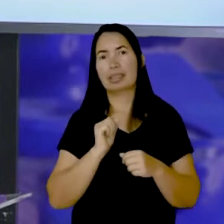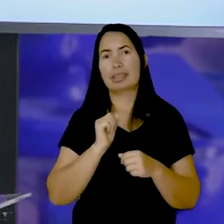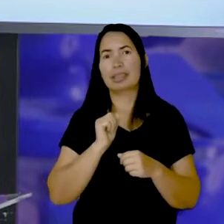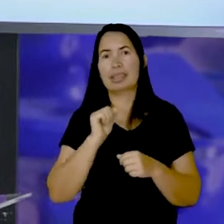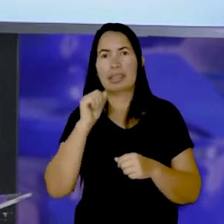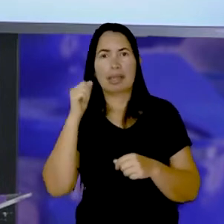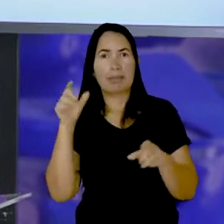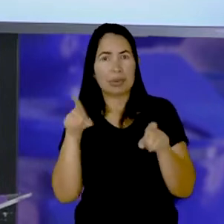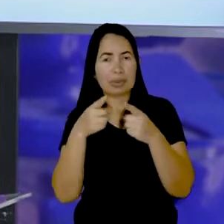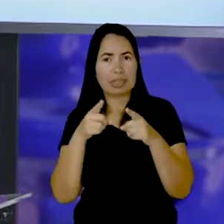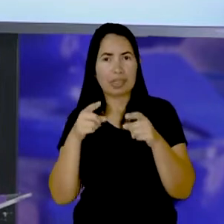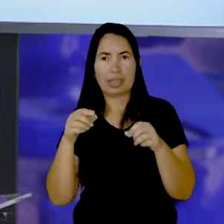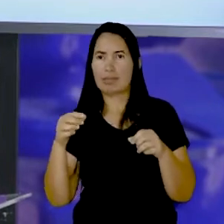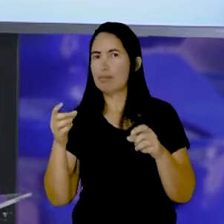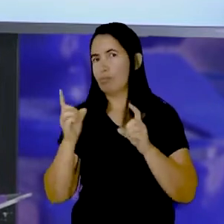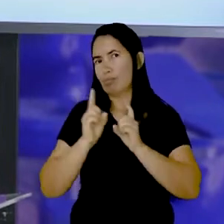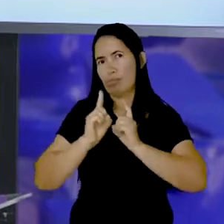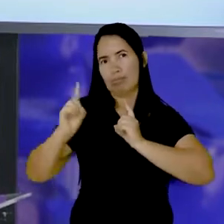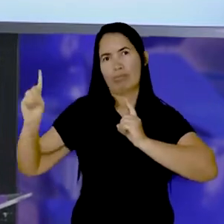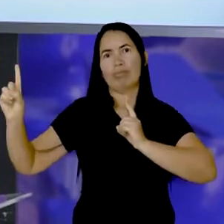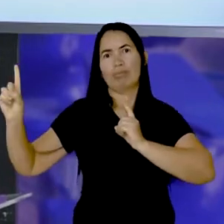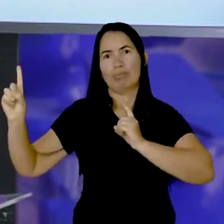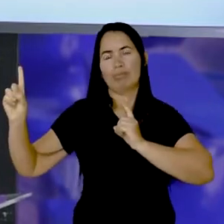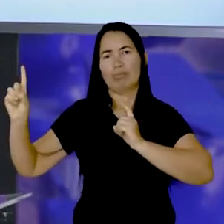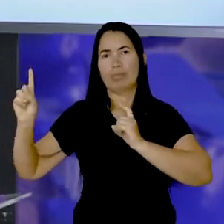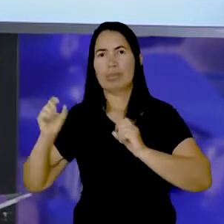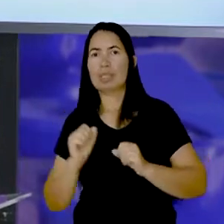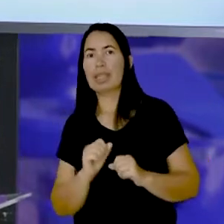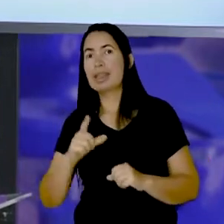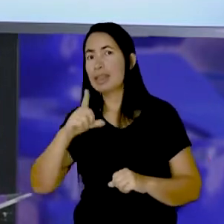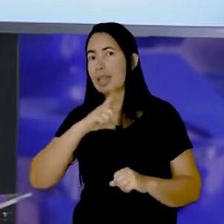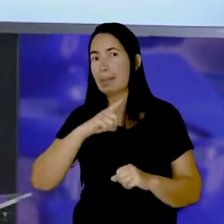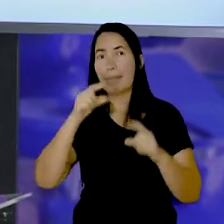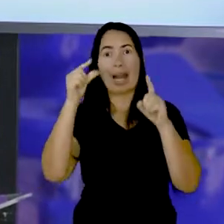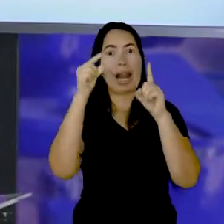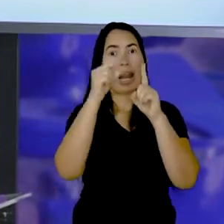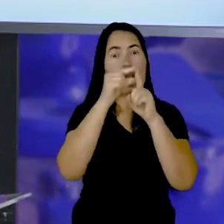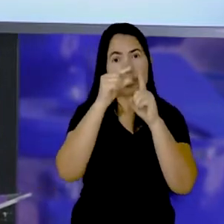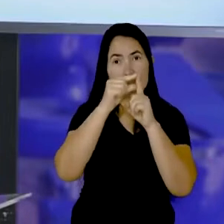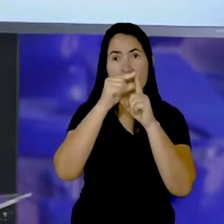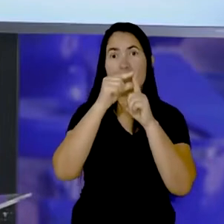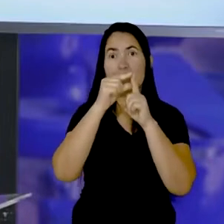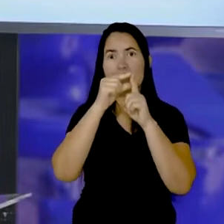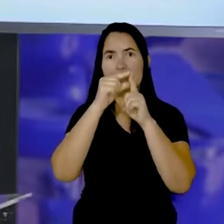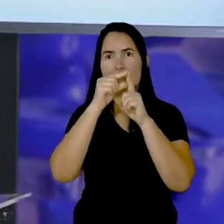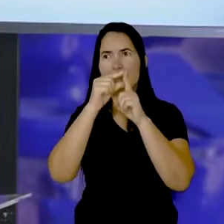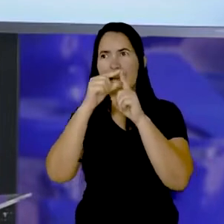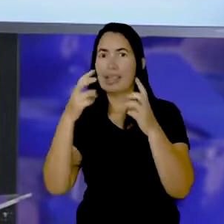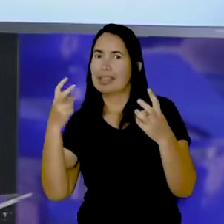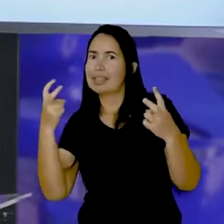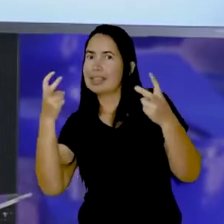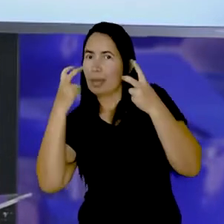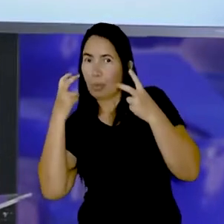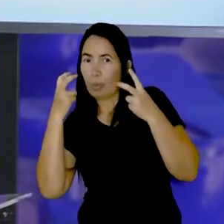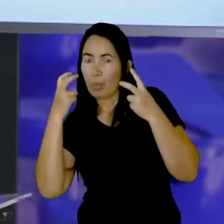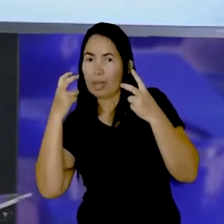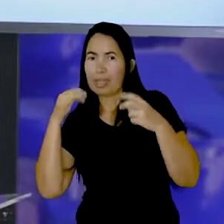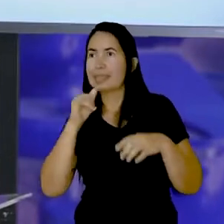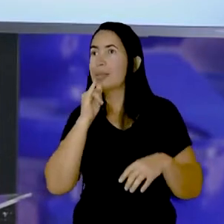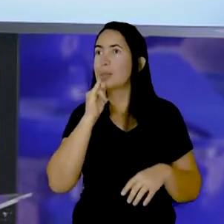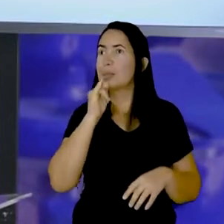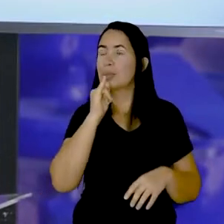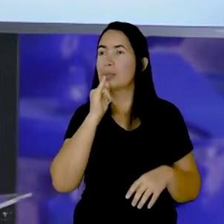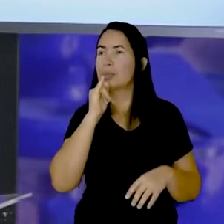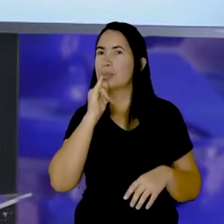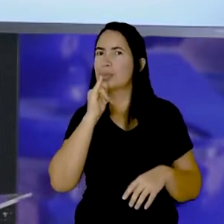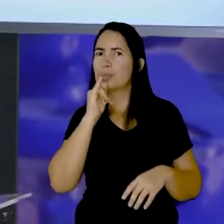Vocês topam? Então vamos lá! Então aí tem muitas palavras, não é? Mas se você prestar bem atenção Por exemplo, aqui nesse